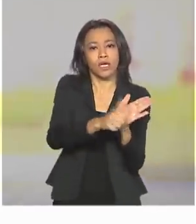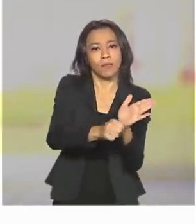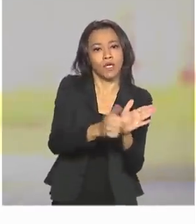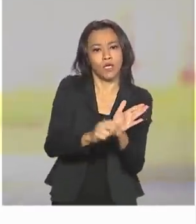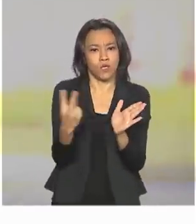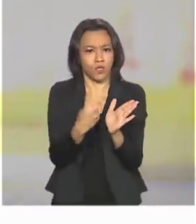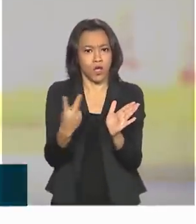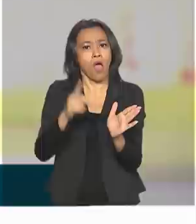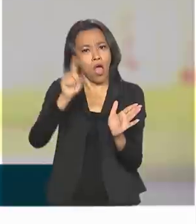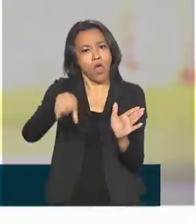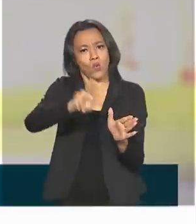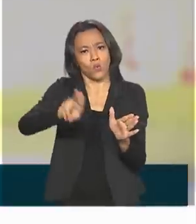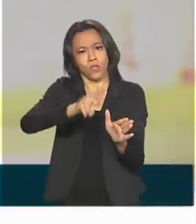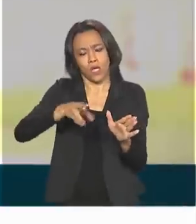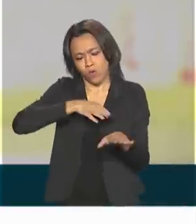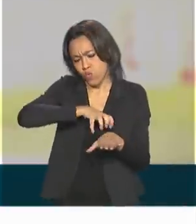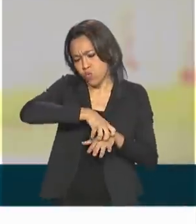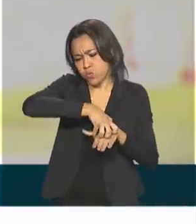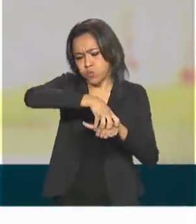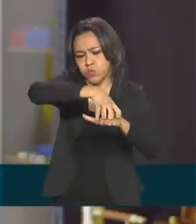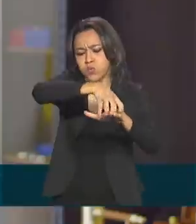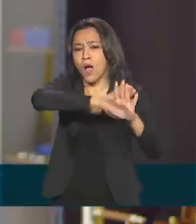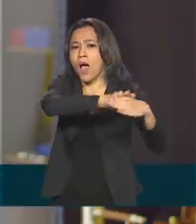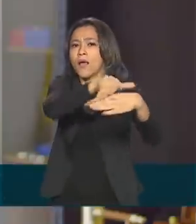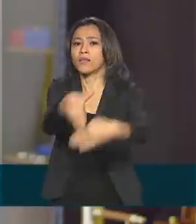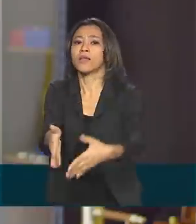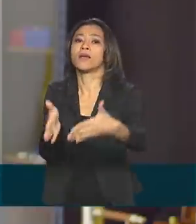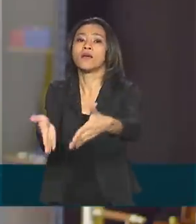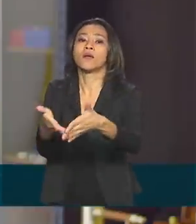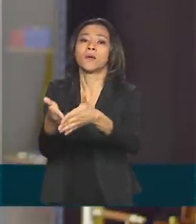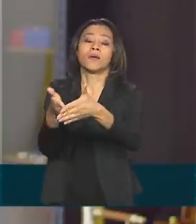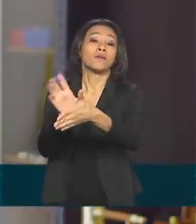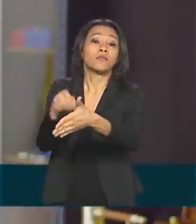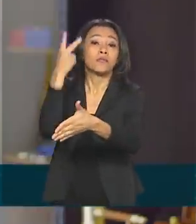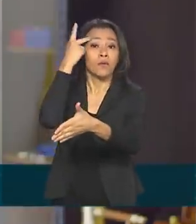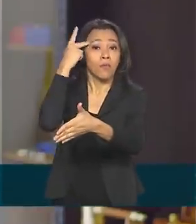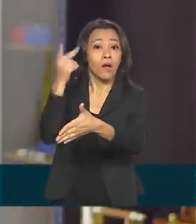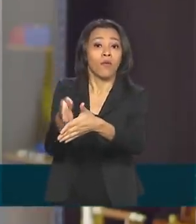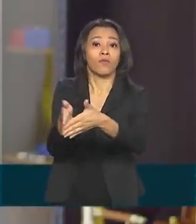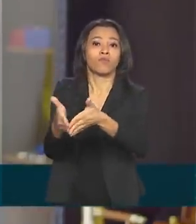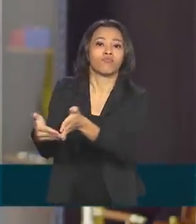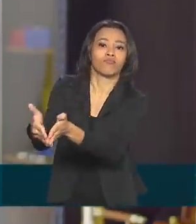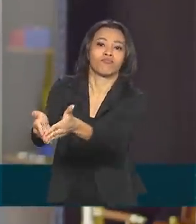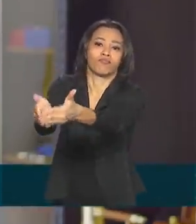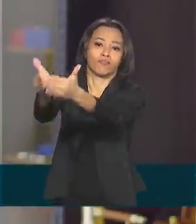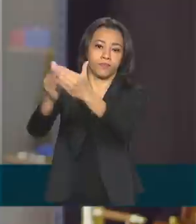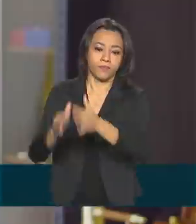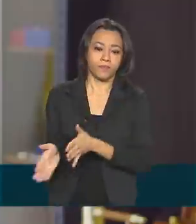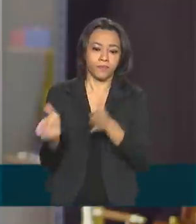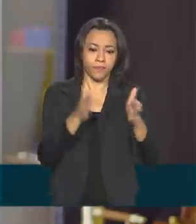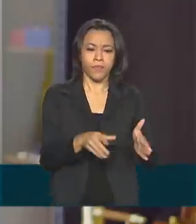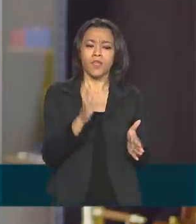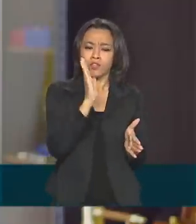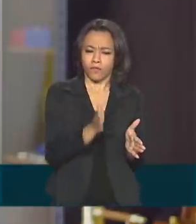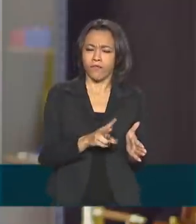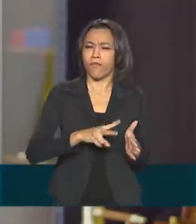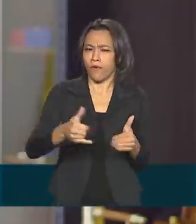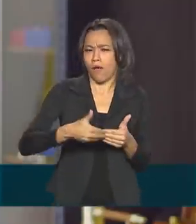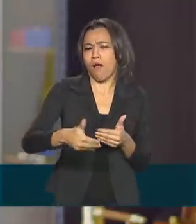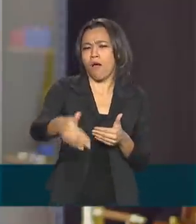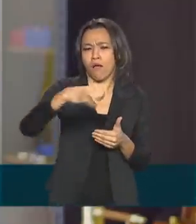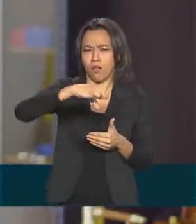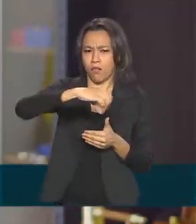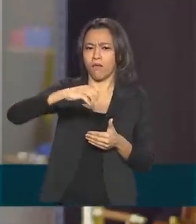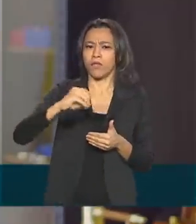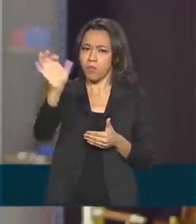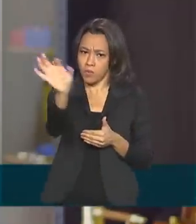ano por essa rodovia até o Porto de Santos. Uma obra que vai estar já com 90% concluída e que a gente deve entregar esse